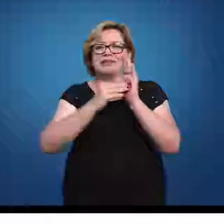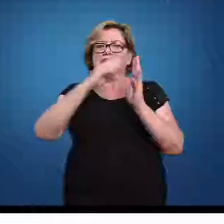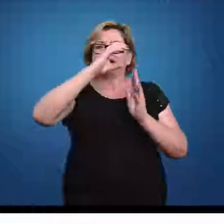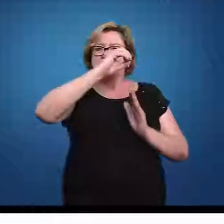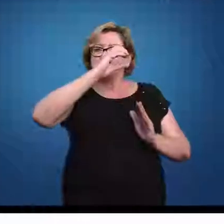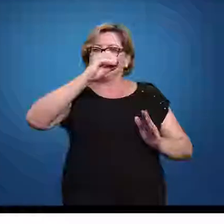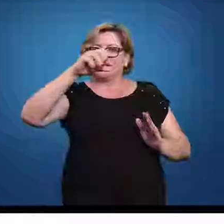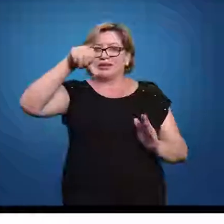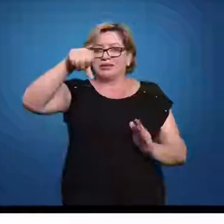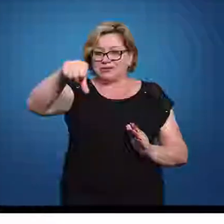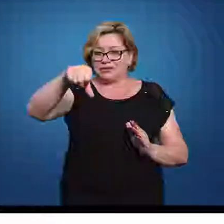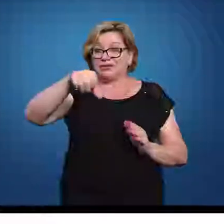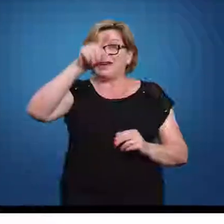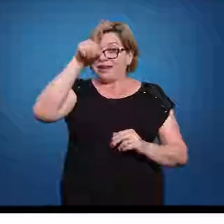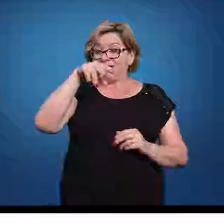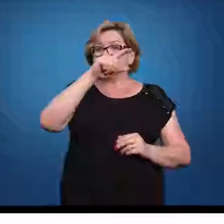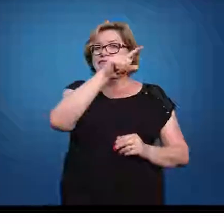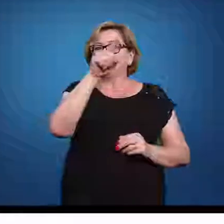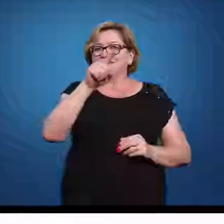Então, aqui são os valores de Z.